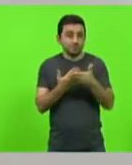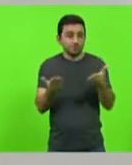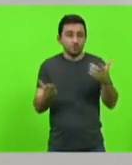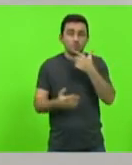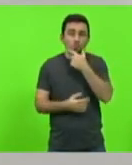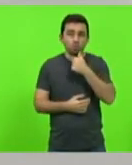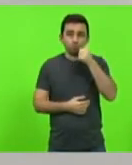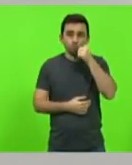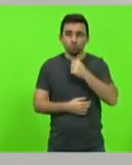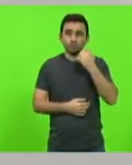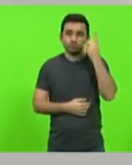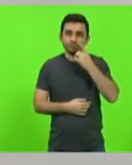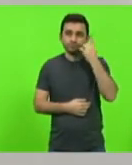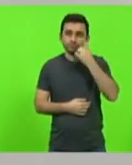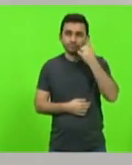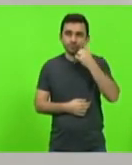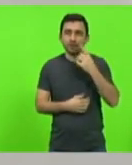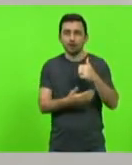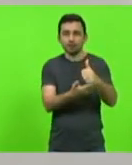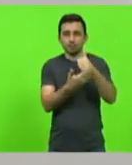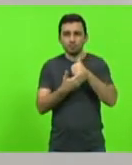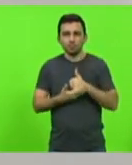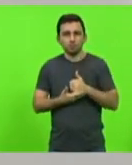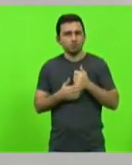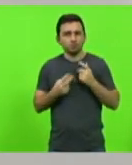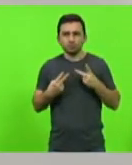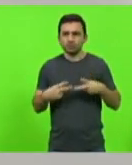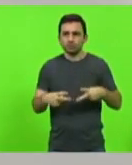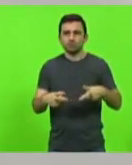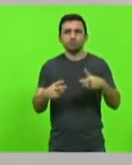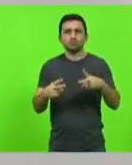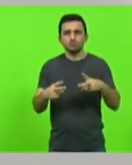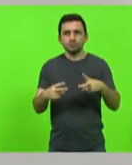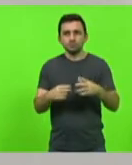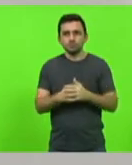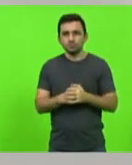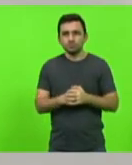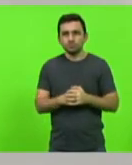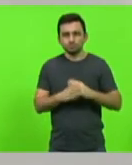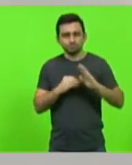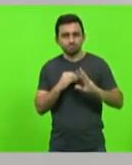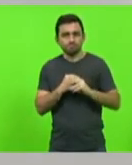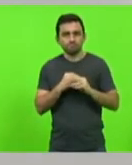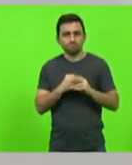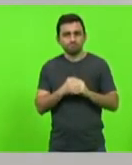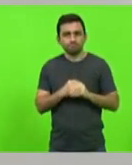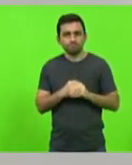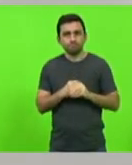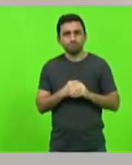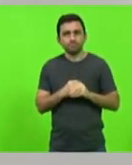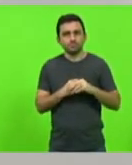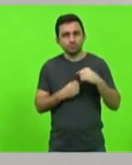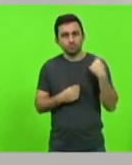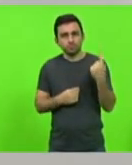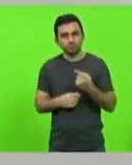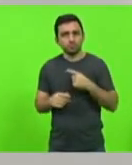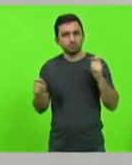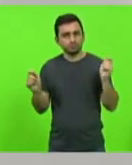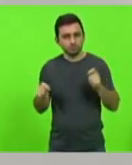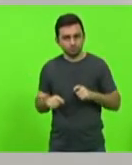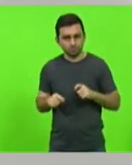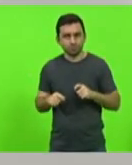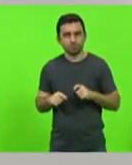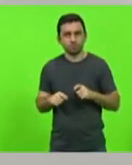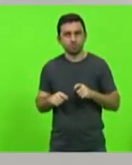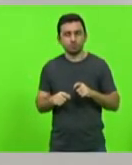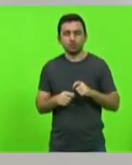deputados pelo apoio que tem dado à nossa corporação através das suas emendas para que nós possamos equipar melhor o